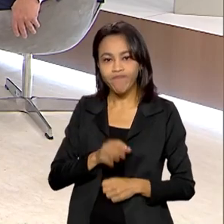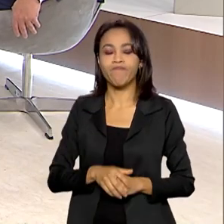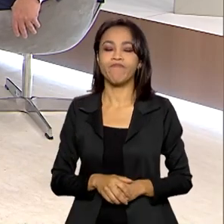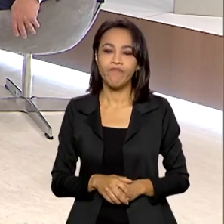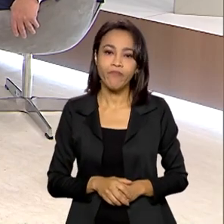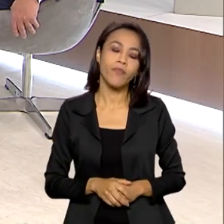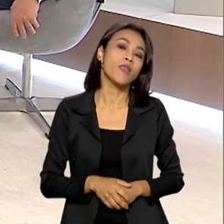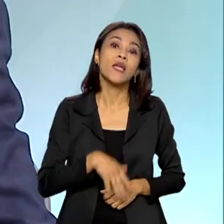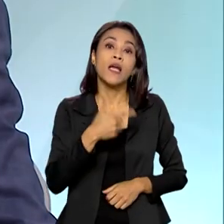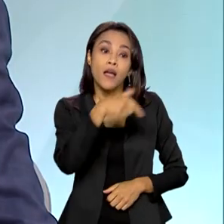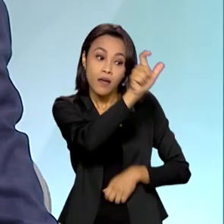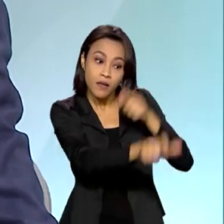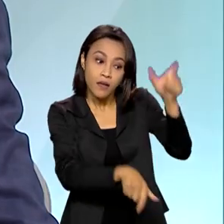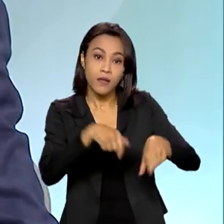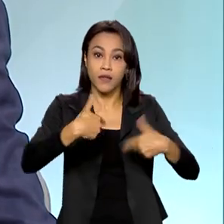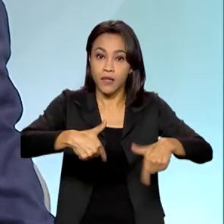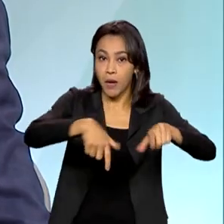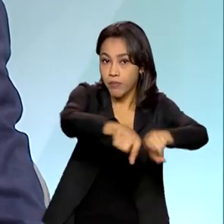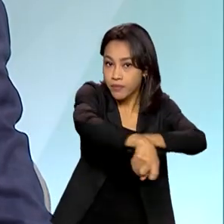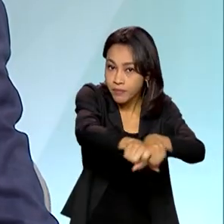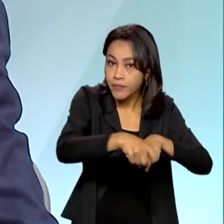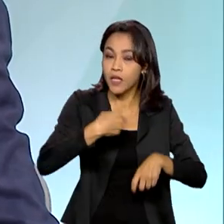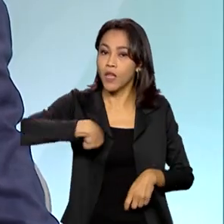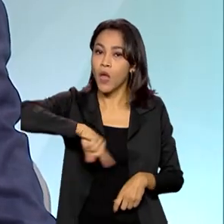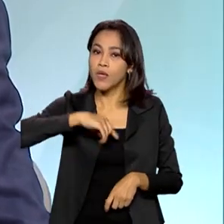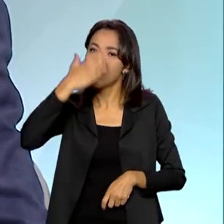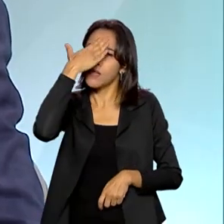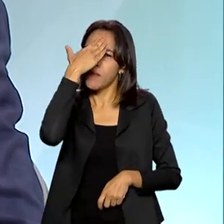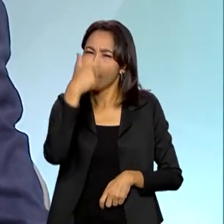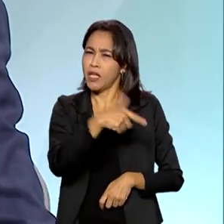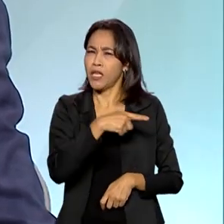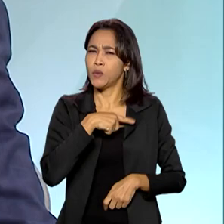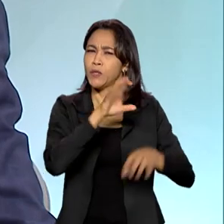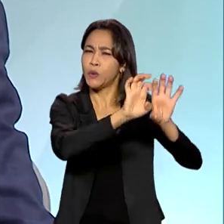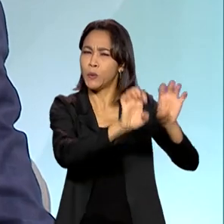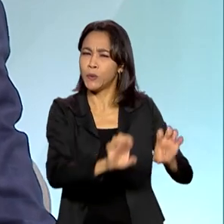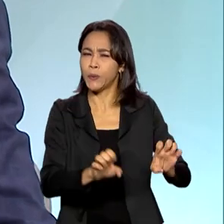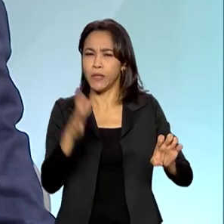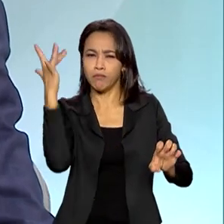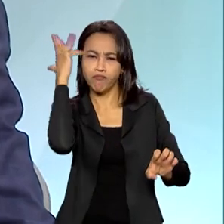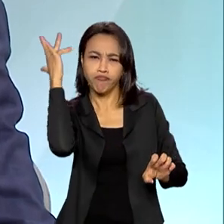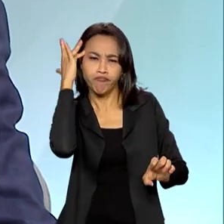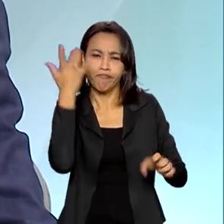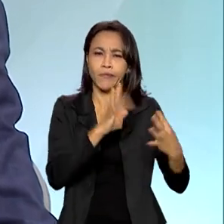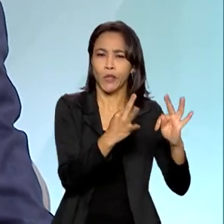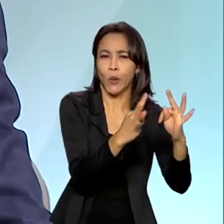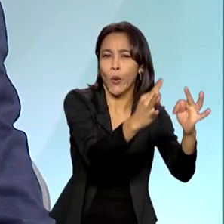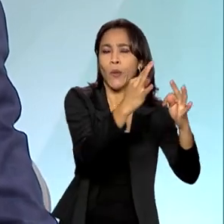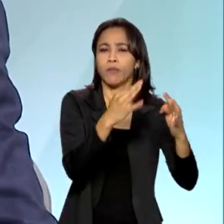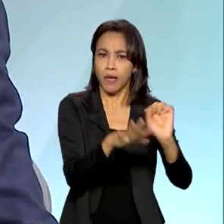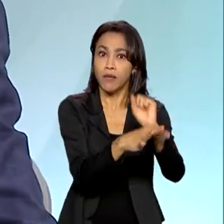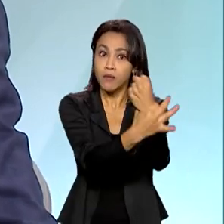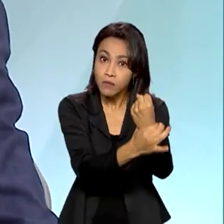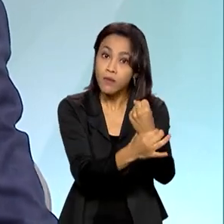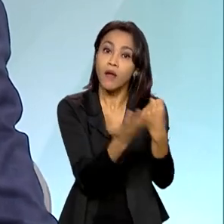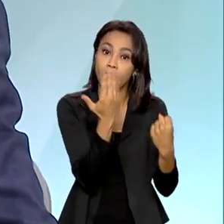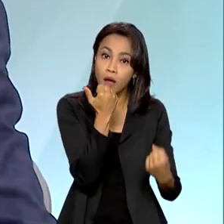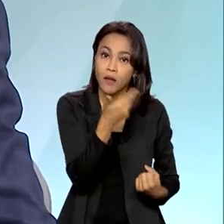grande produtor rural, nós sabemos que ele tem toda a infraestrutura tecnológica para garantir a produção dos